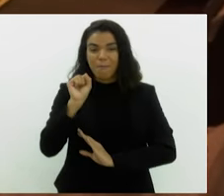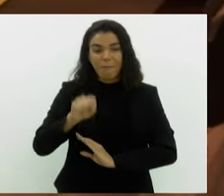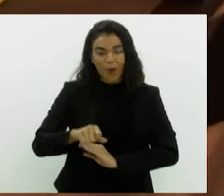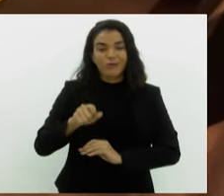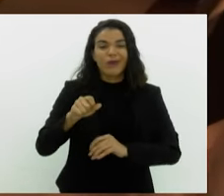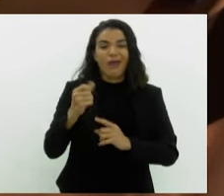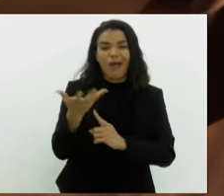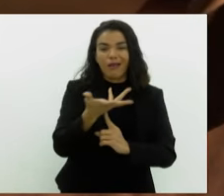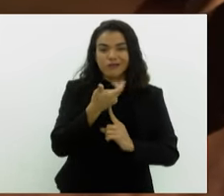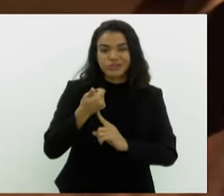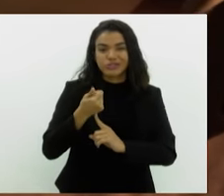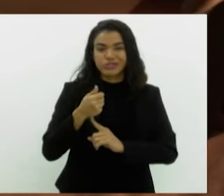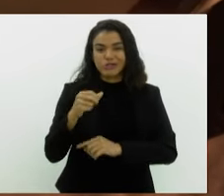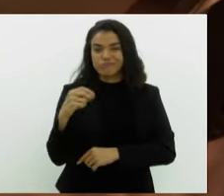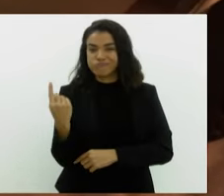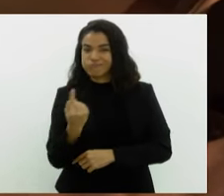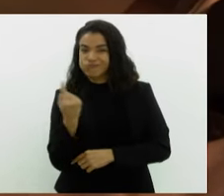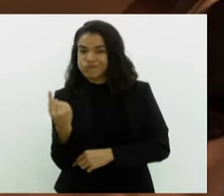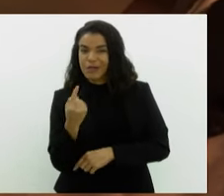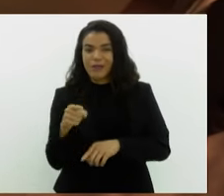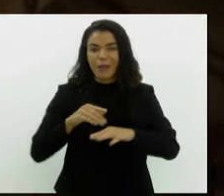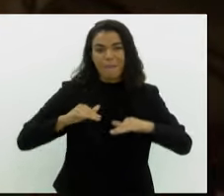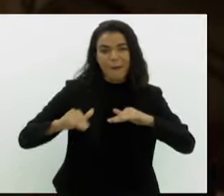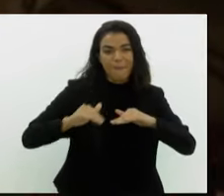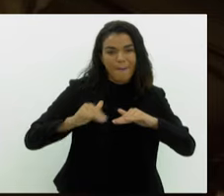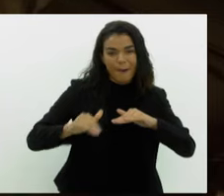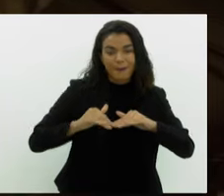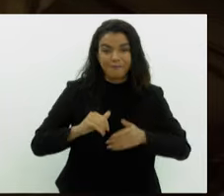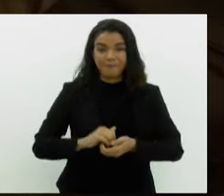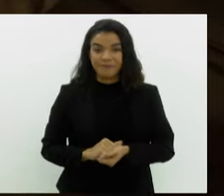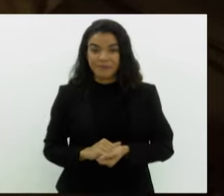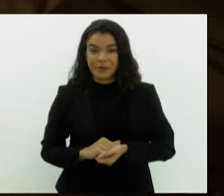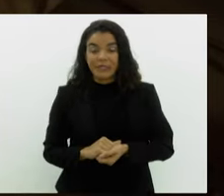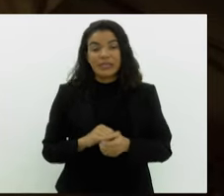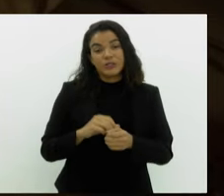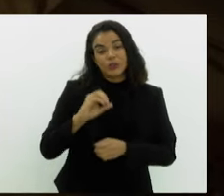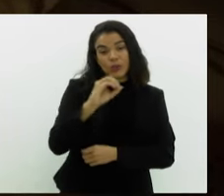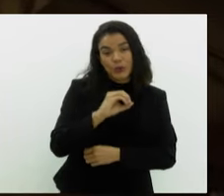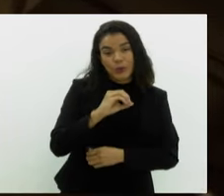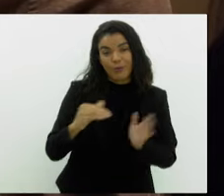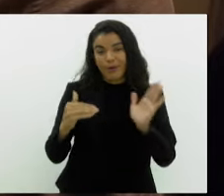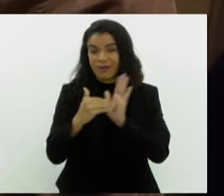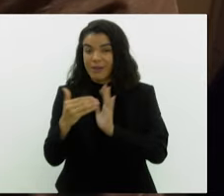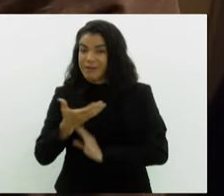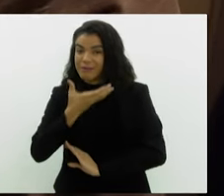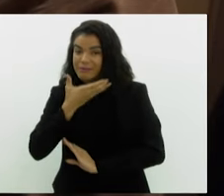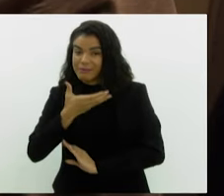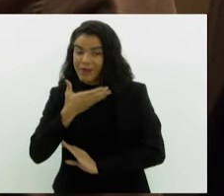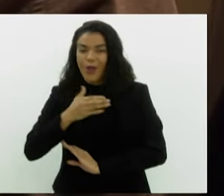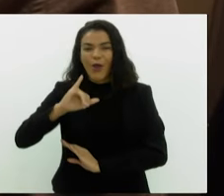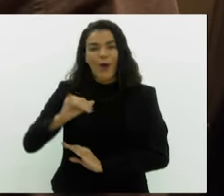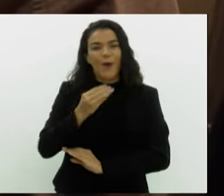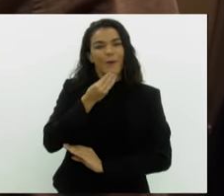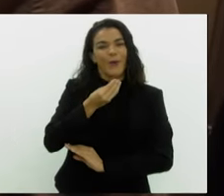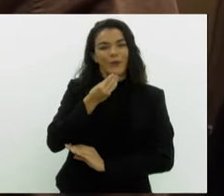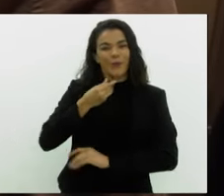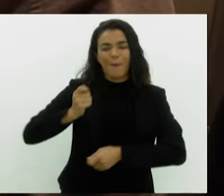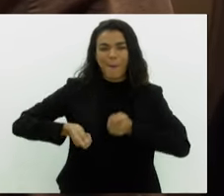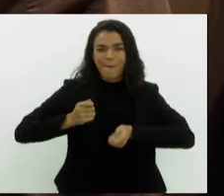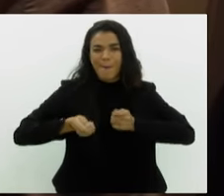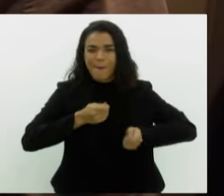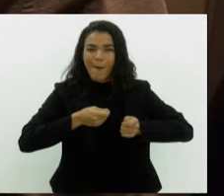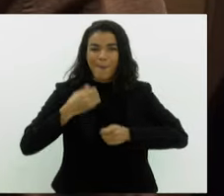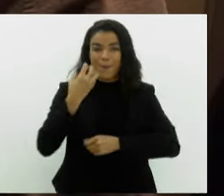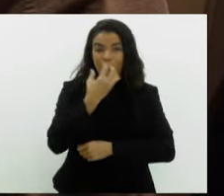artistas solo, os MCs e os beatmakers. Em seguida, de outubro até o fim do ano, é a oportunidade de bandas e grupos